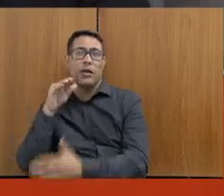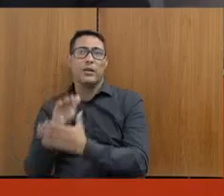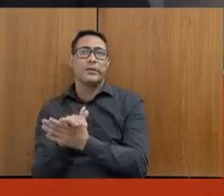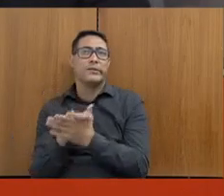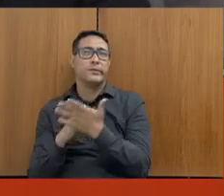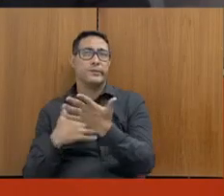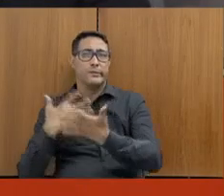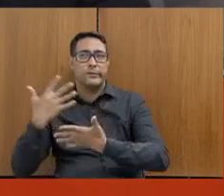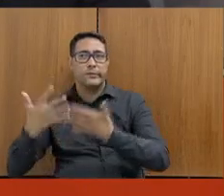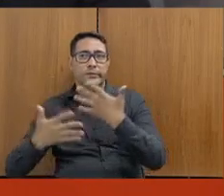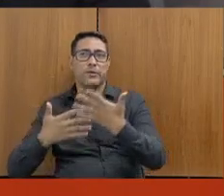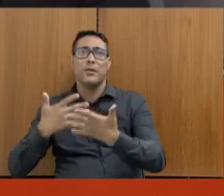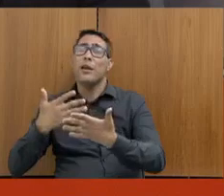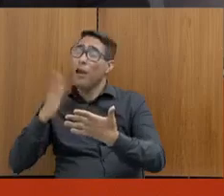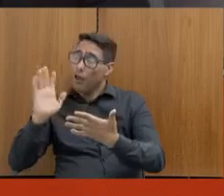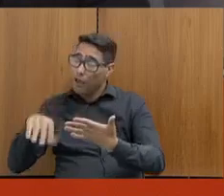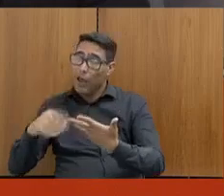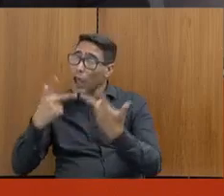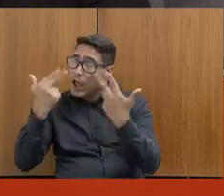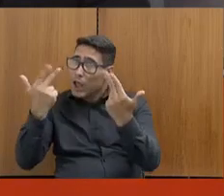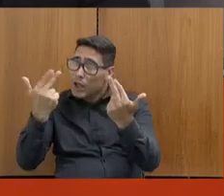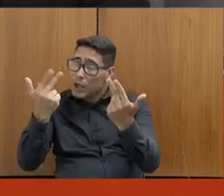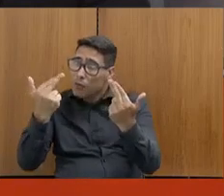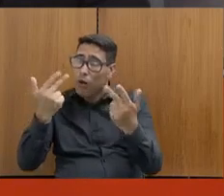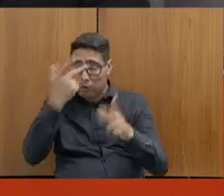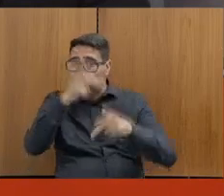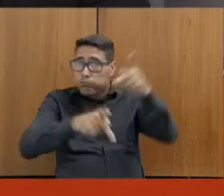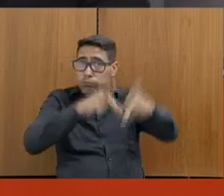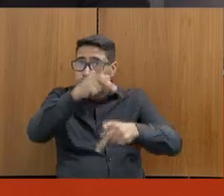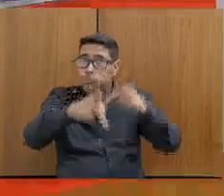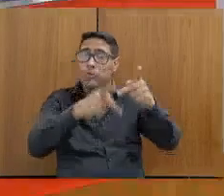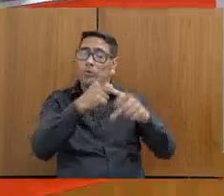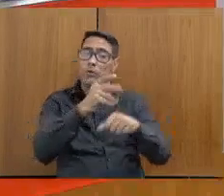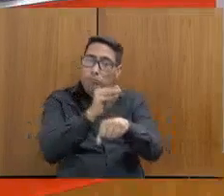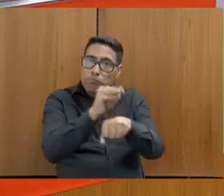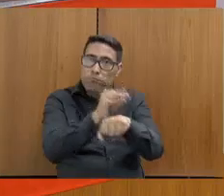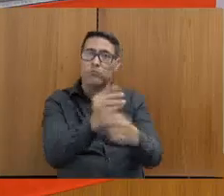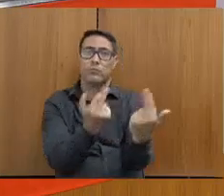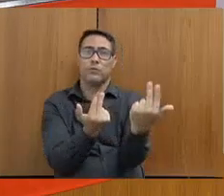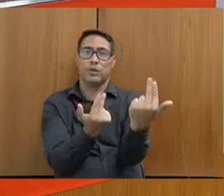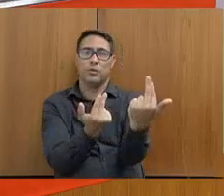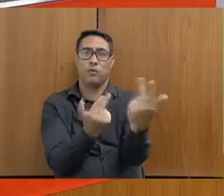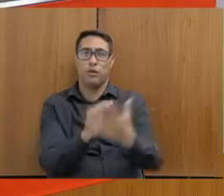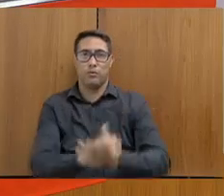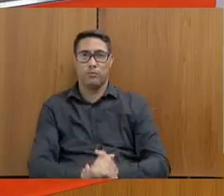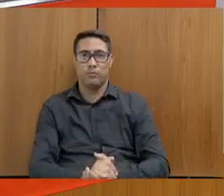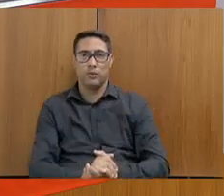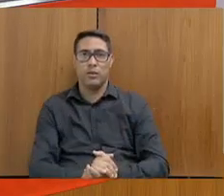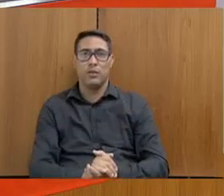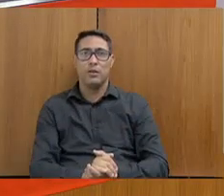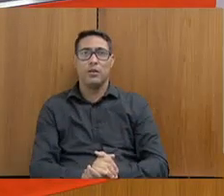atenção ao cidadão, eu confesso que a minha avaliação é muito positiva,